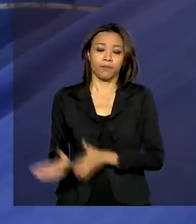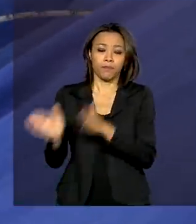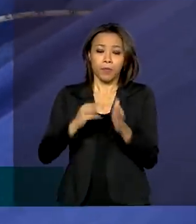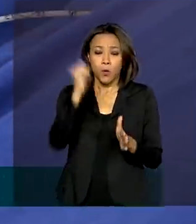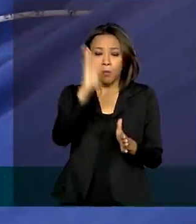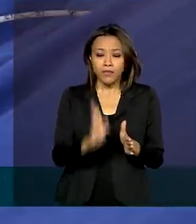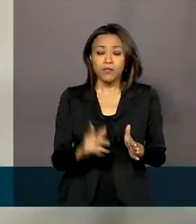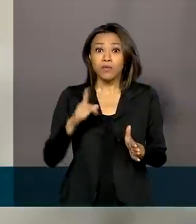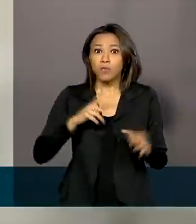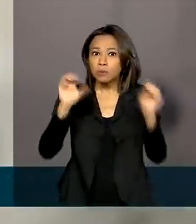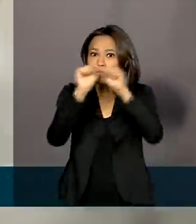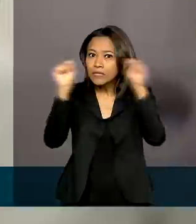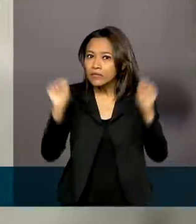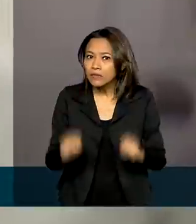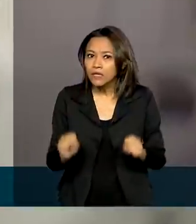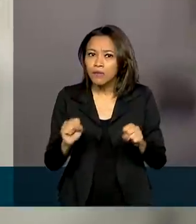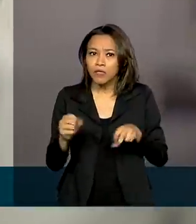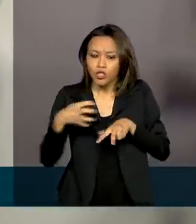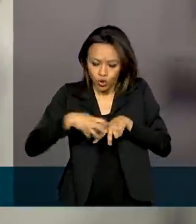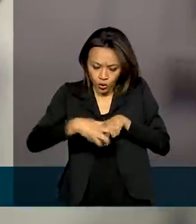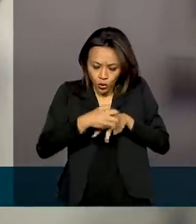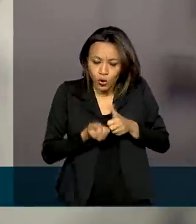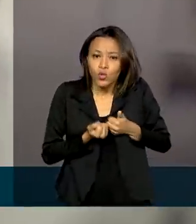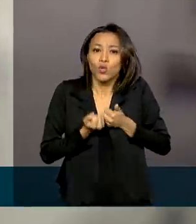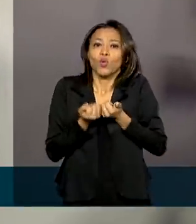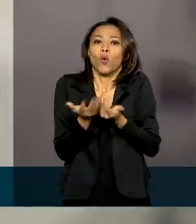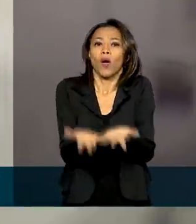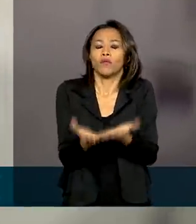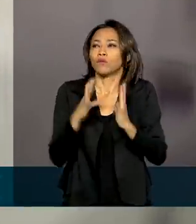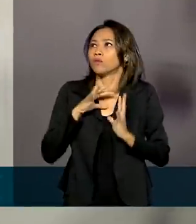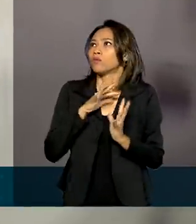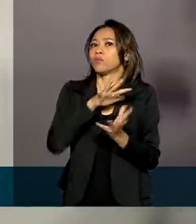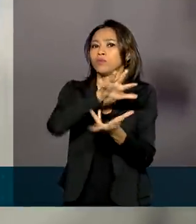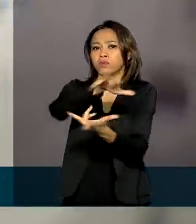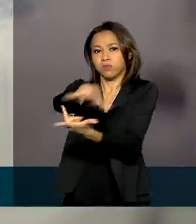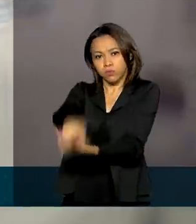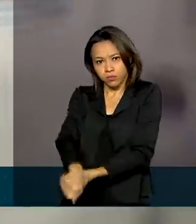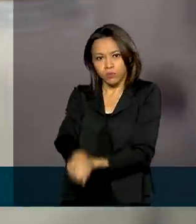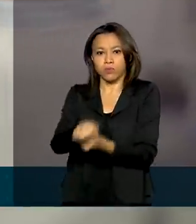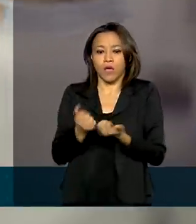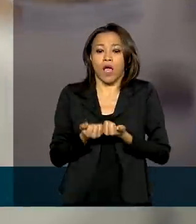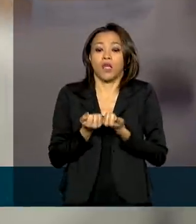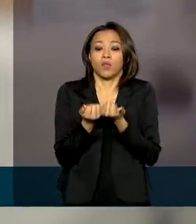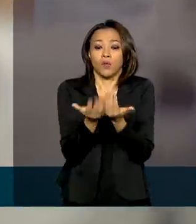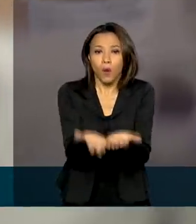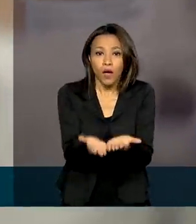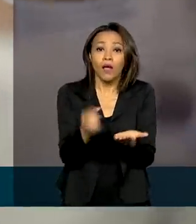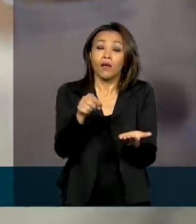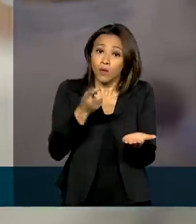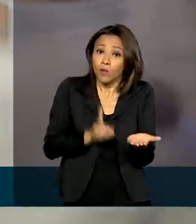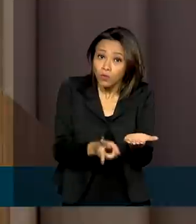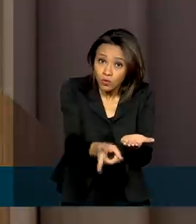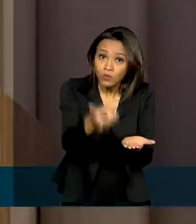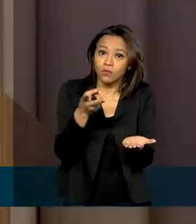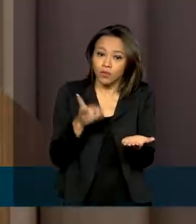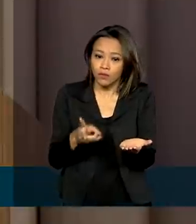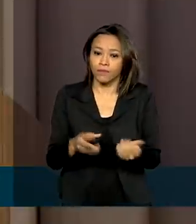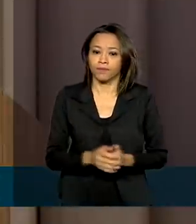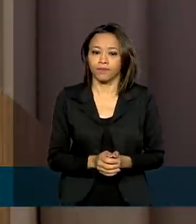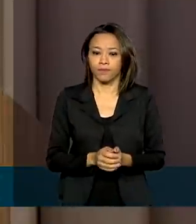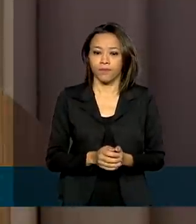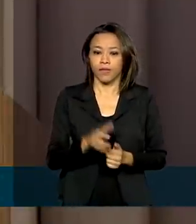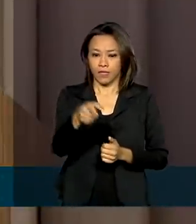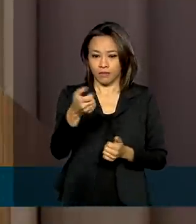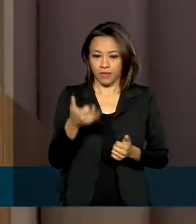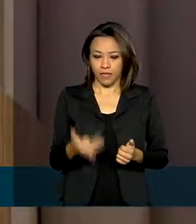transplante do mundo. E mesmo com a pandemia do coronavírus, a doação de órgãos e os transplantes continuaram. Nesse